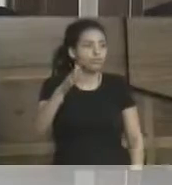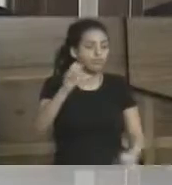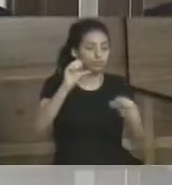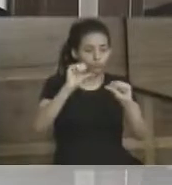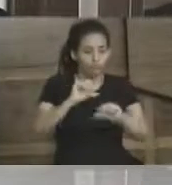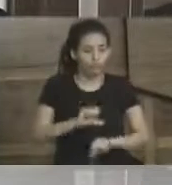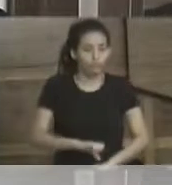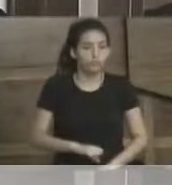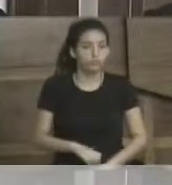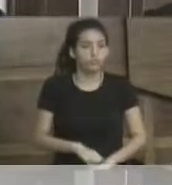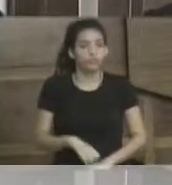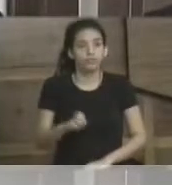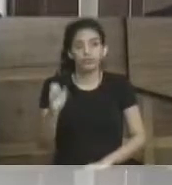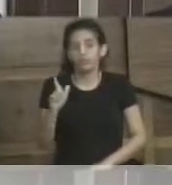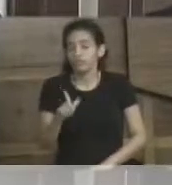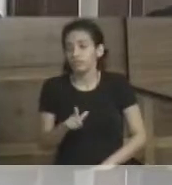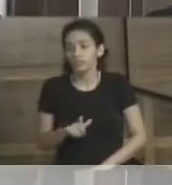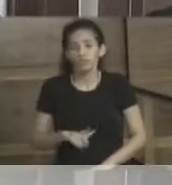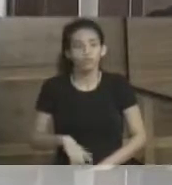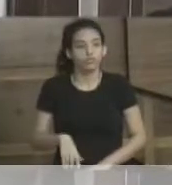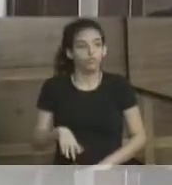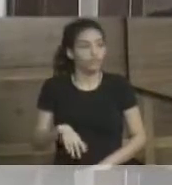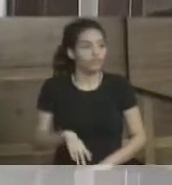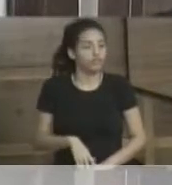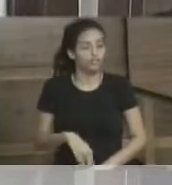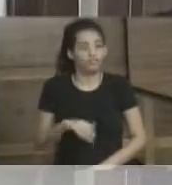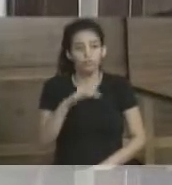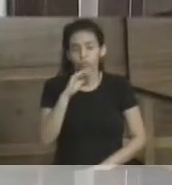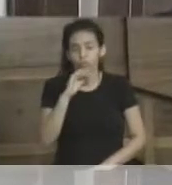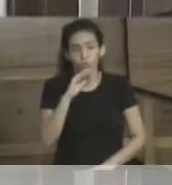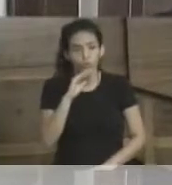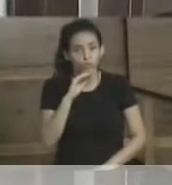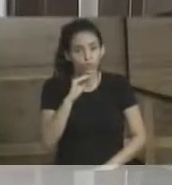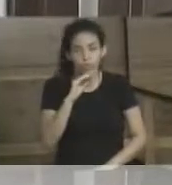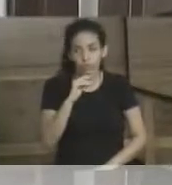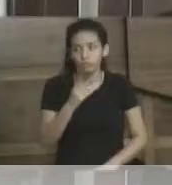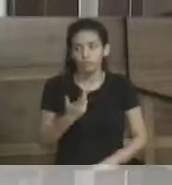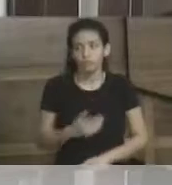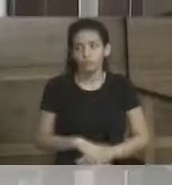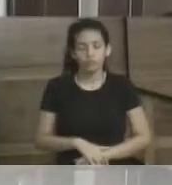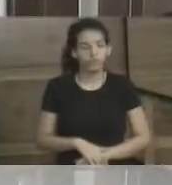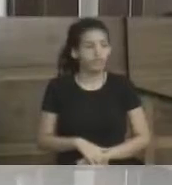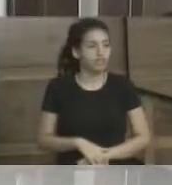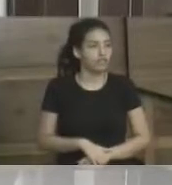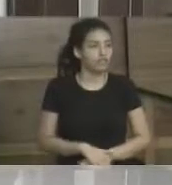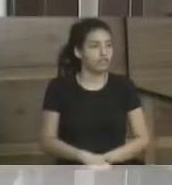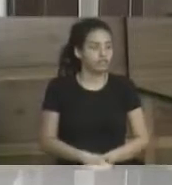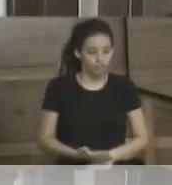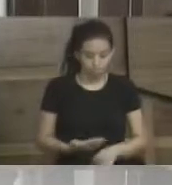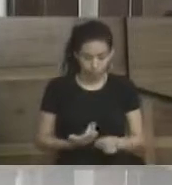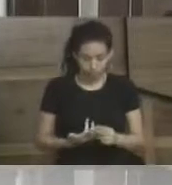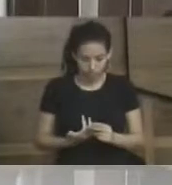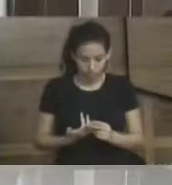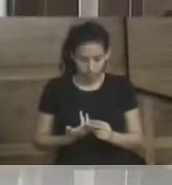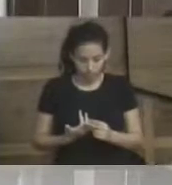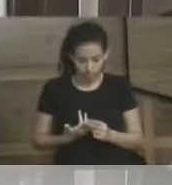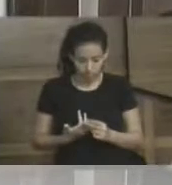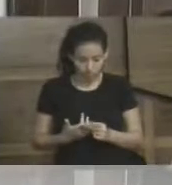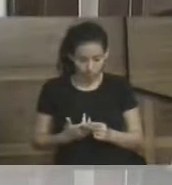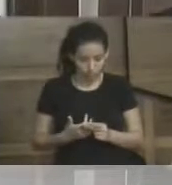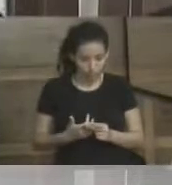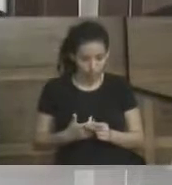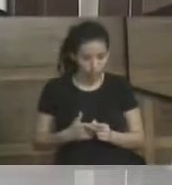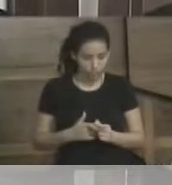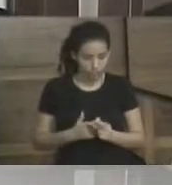que é um dado que reflete a maior crise financeira, a maior crise econômica desde 1930, da queda